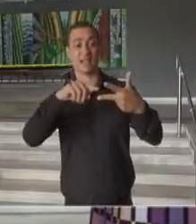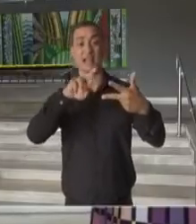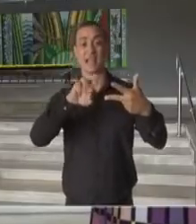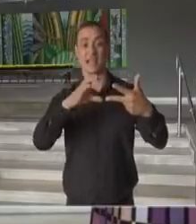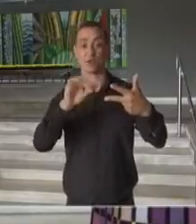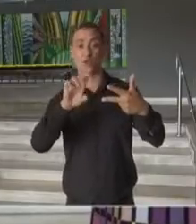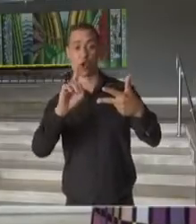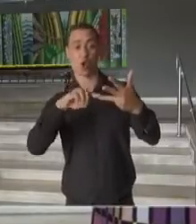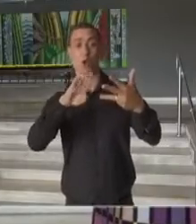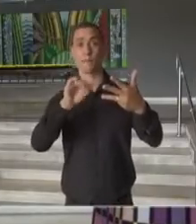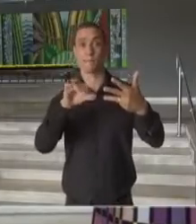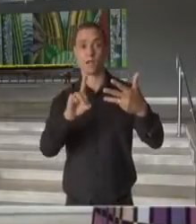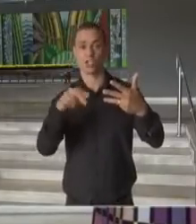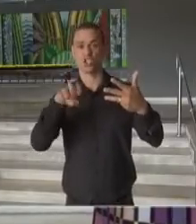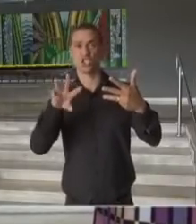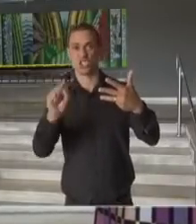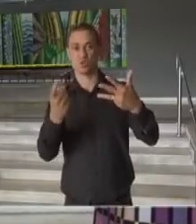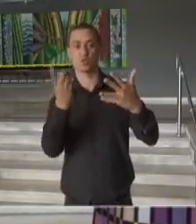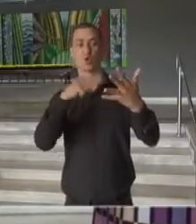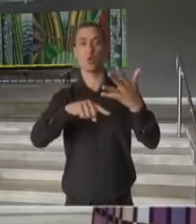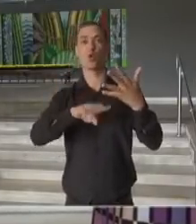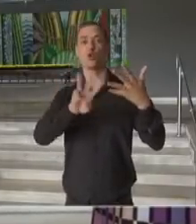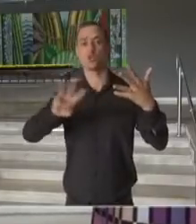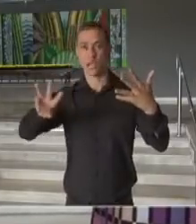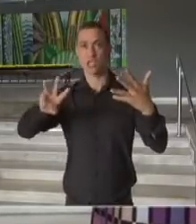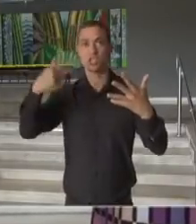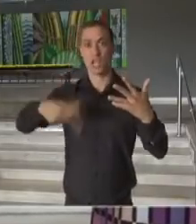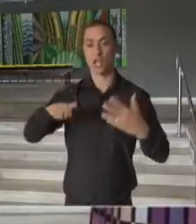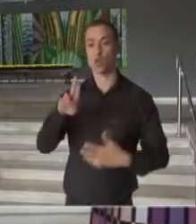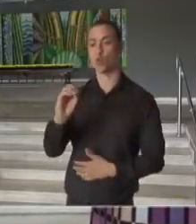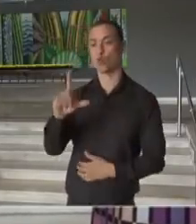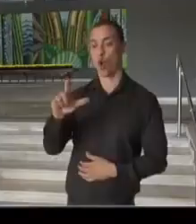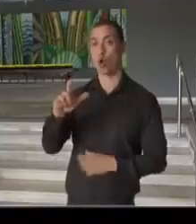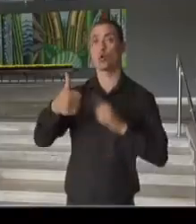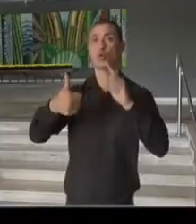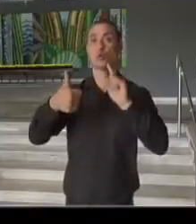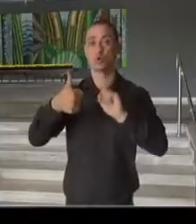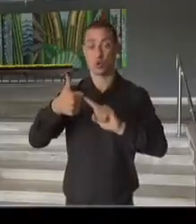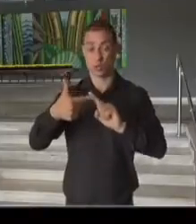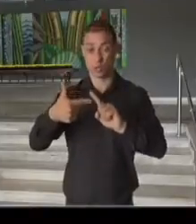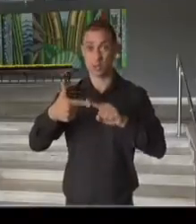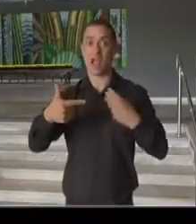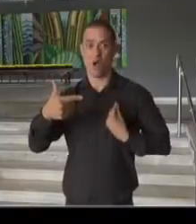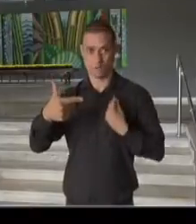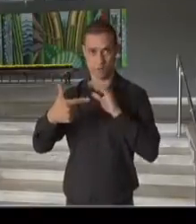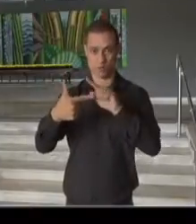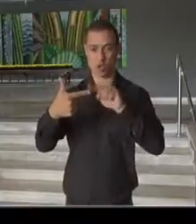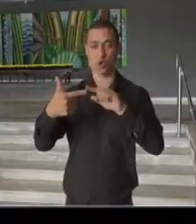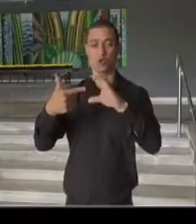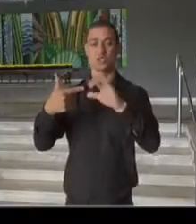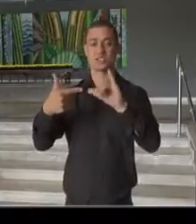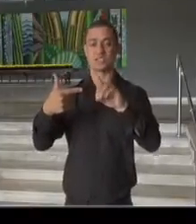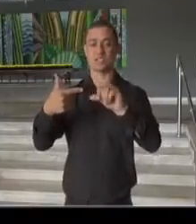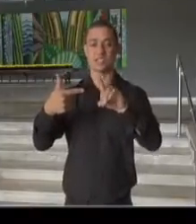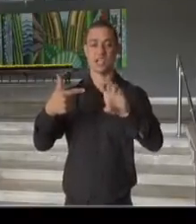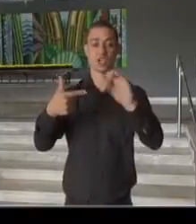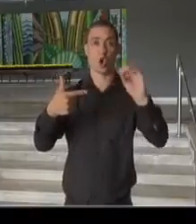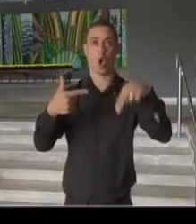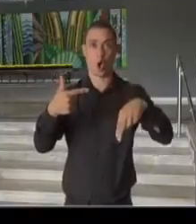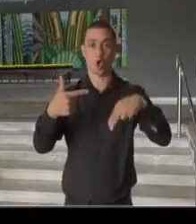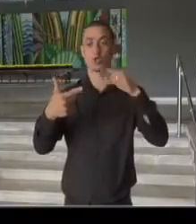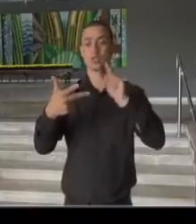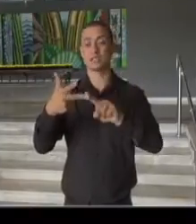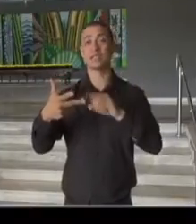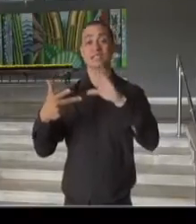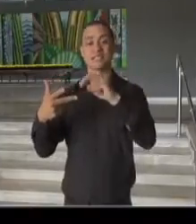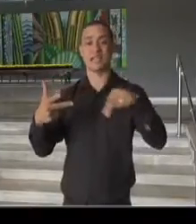Bande News, além dos portais do Estado de São Paulo e do UOL, que também transmitem ao vivo e o Cidade On. Temos a